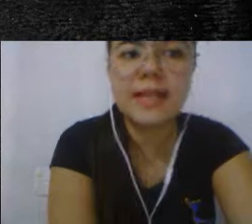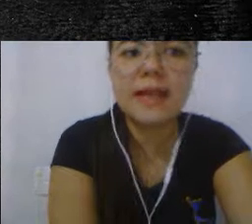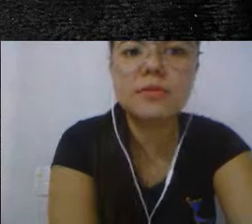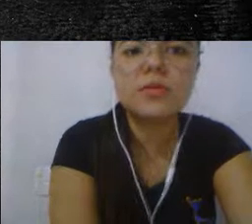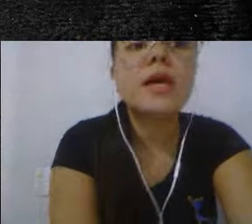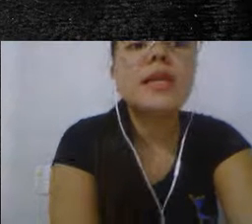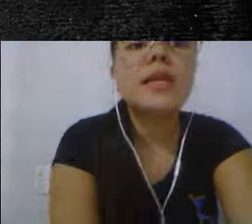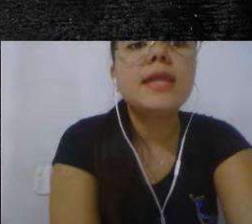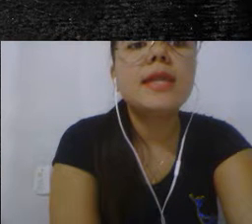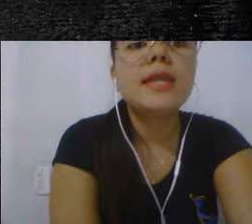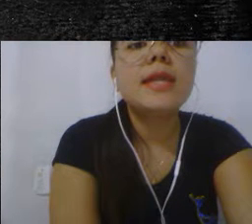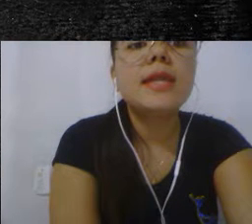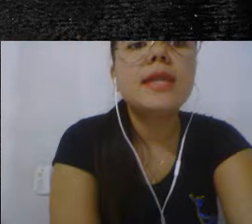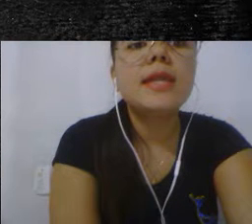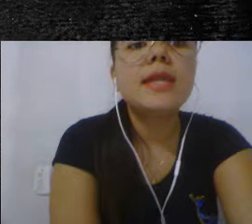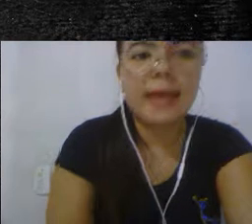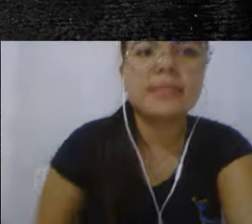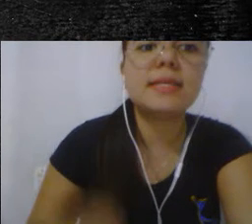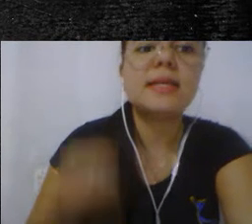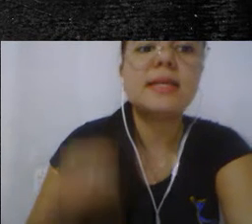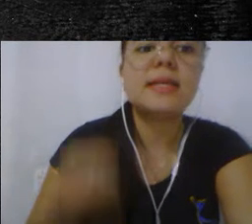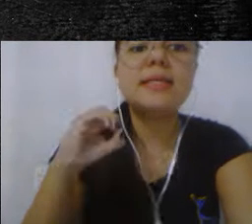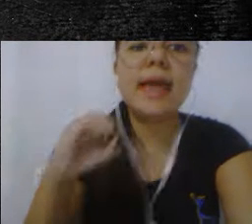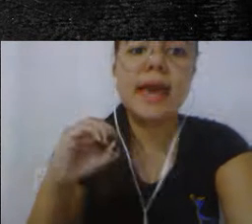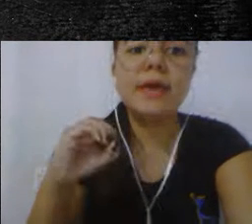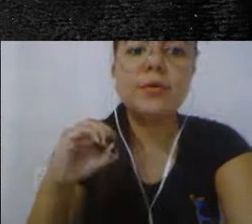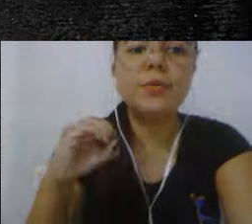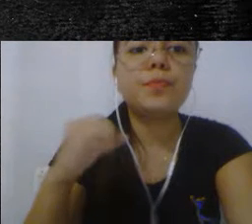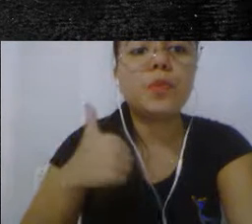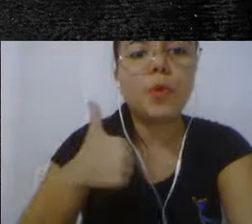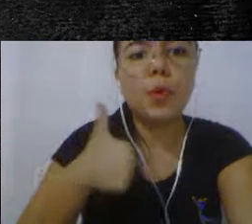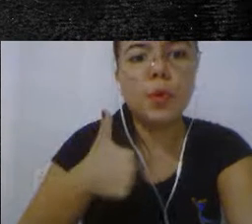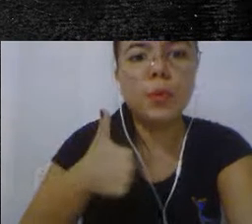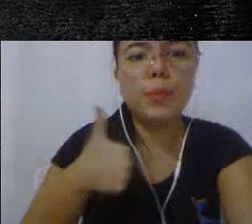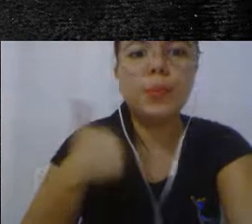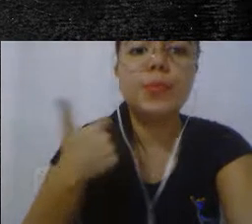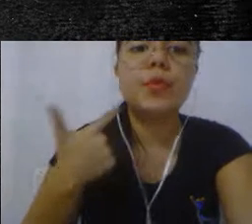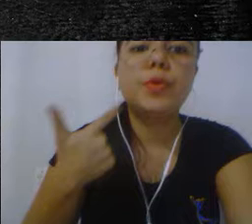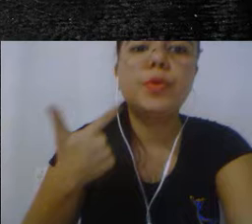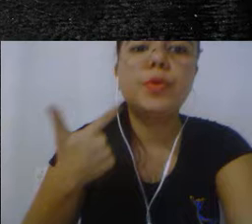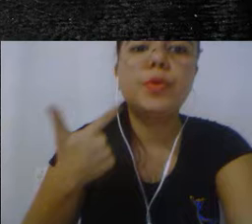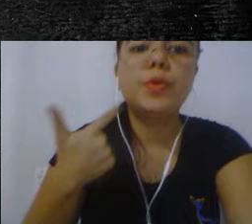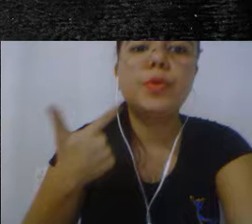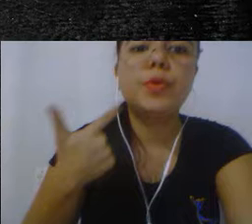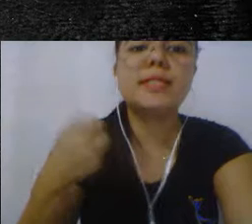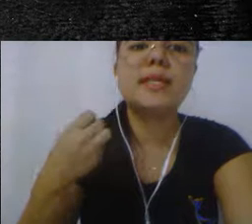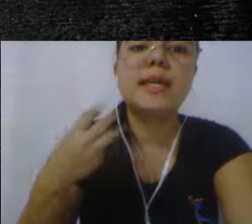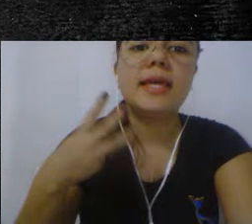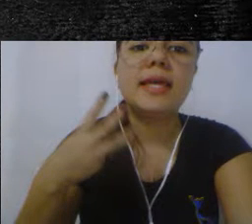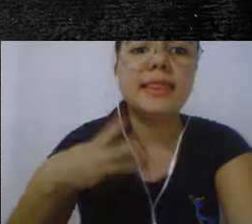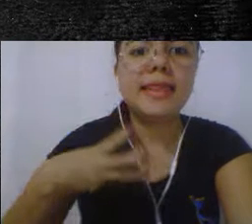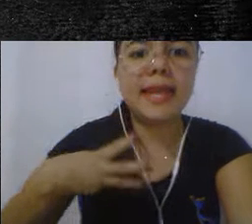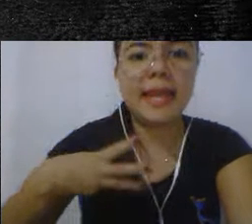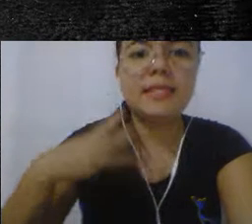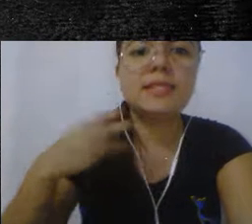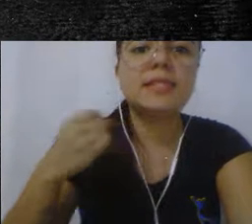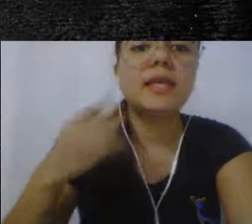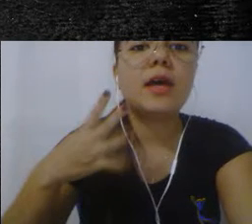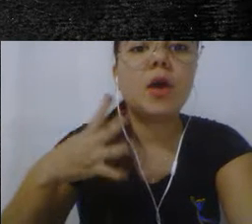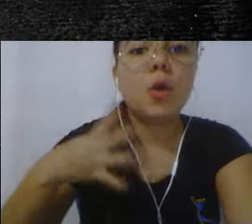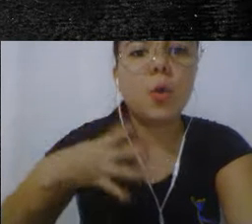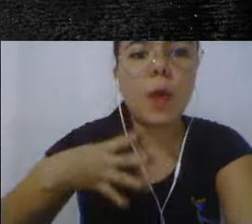representados na língua dos sinais. Zero, um, dois, três,